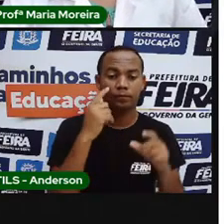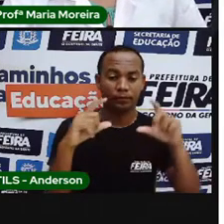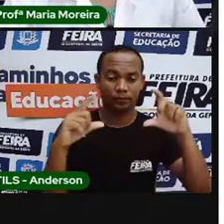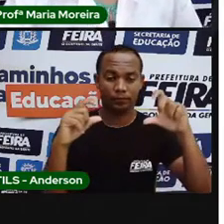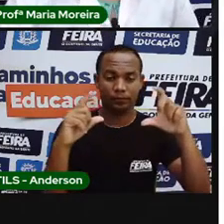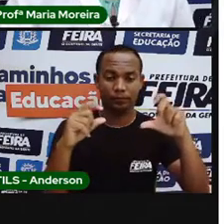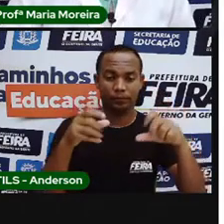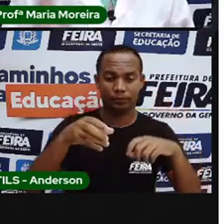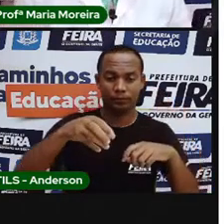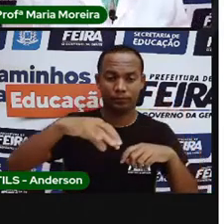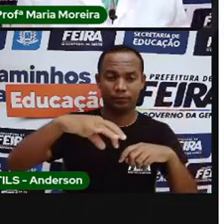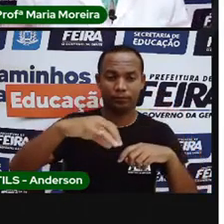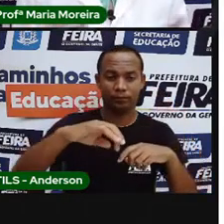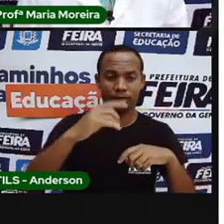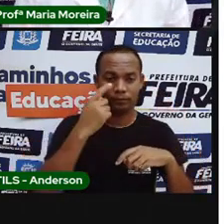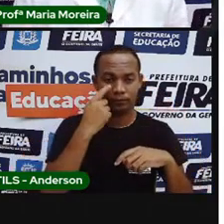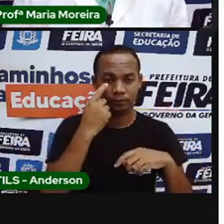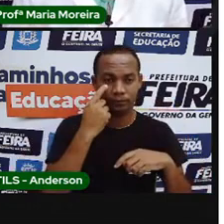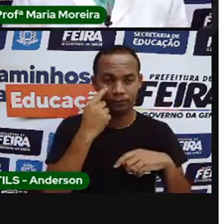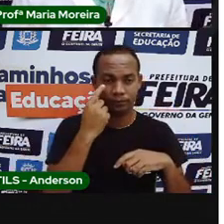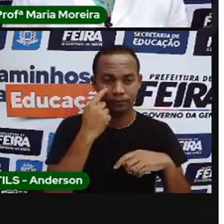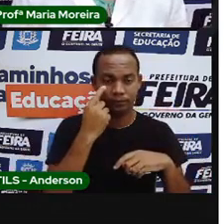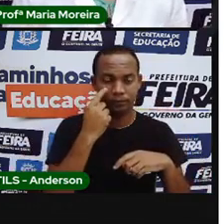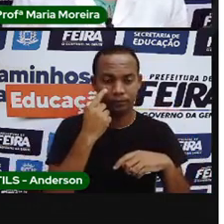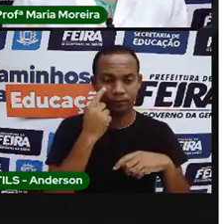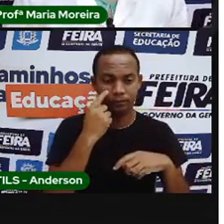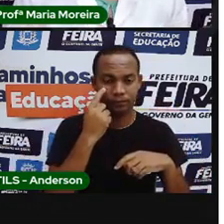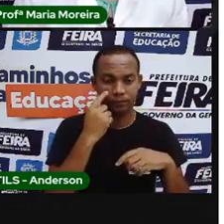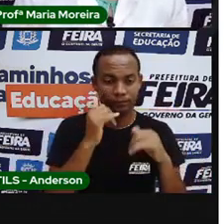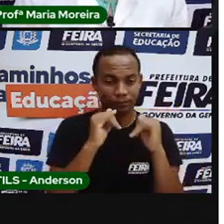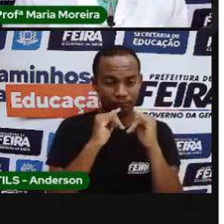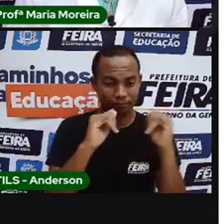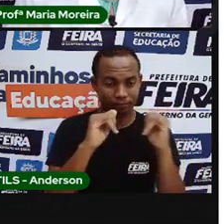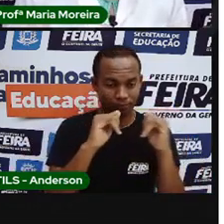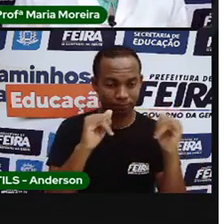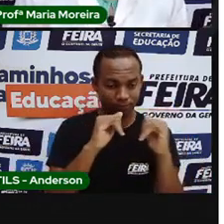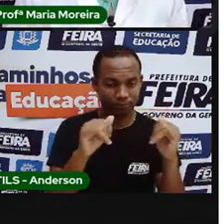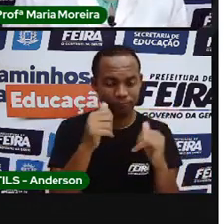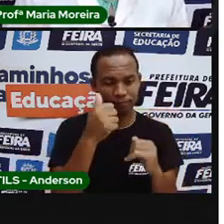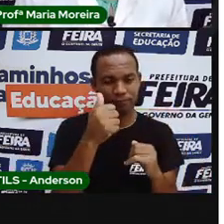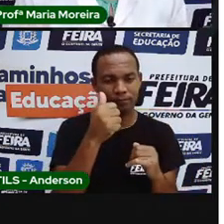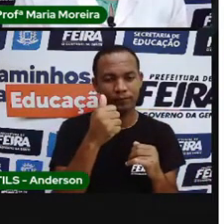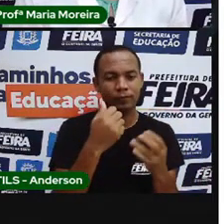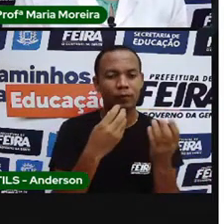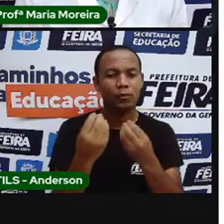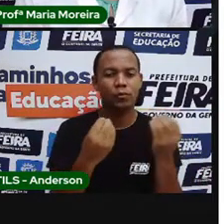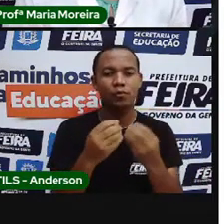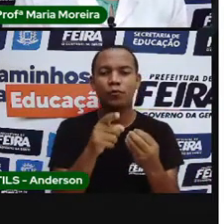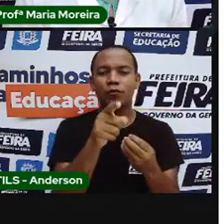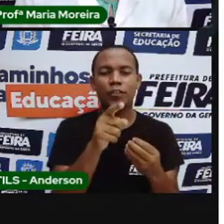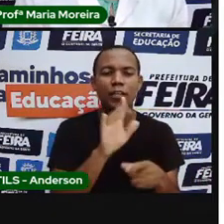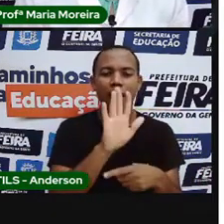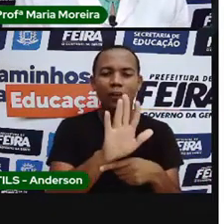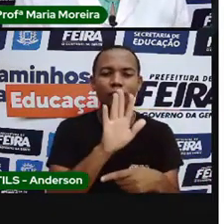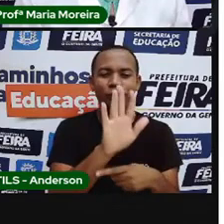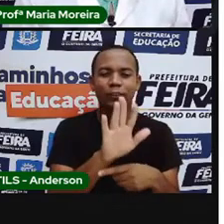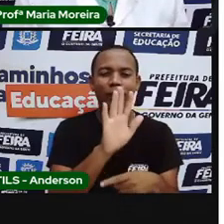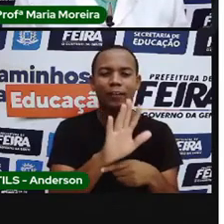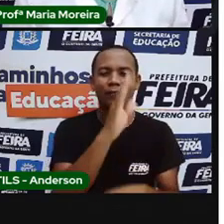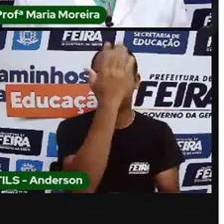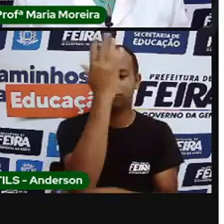vamos agora conferir algumas dicas de programa que você pode contribuir para a preservação ambiental, né?